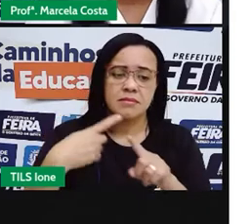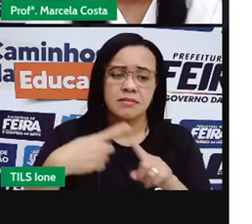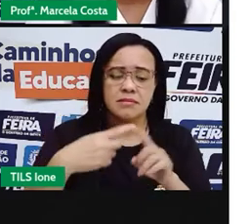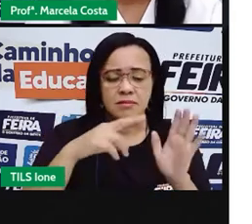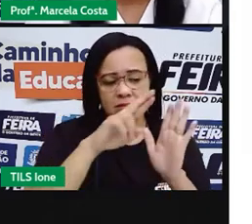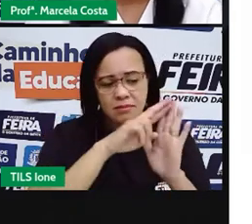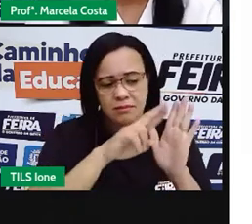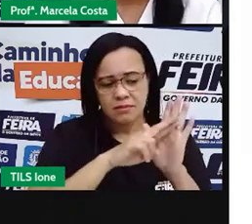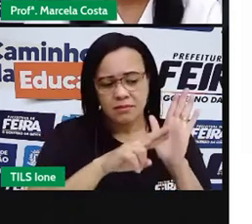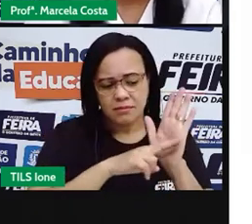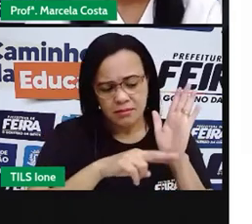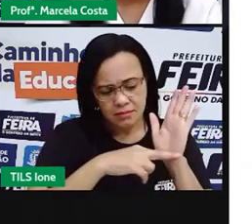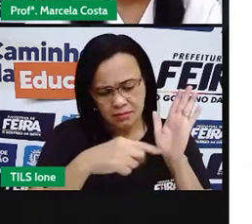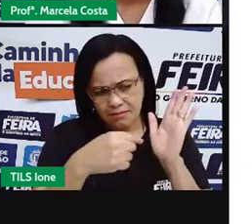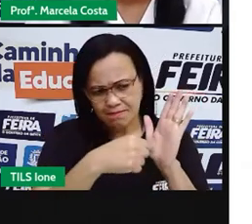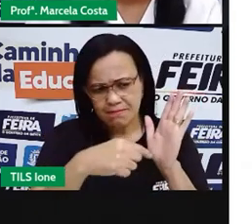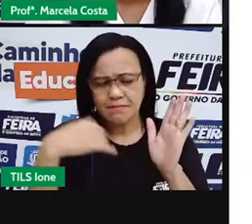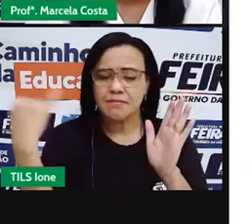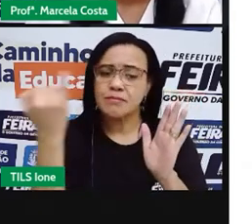são importantes?